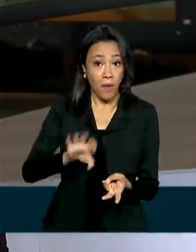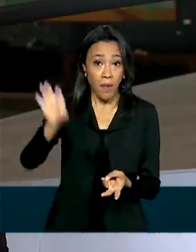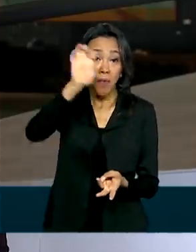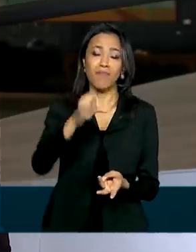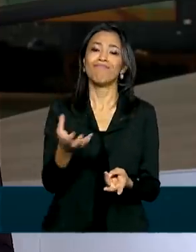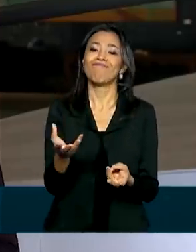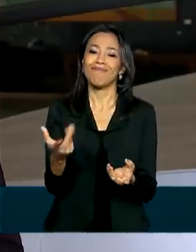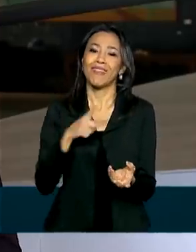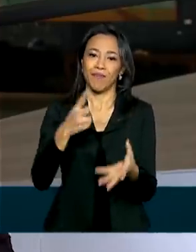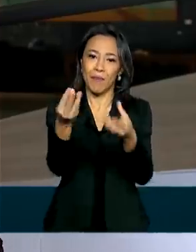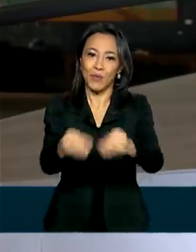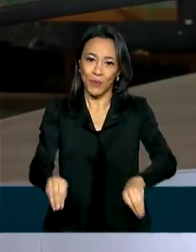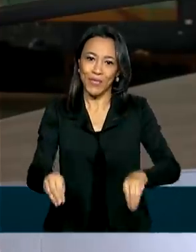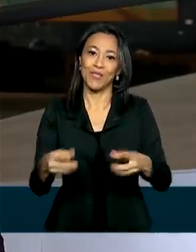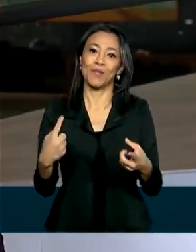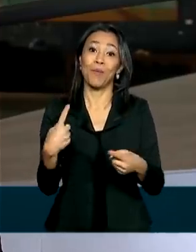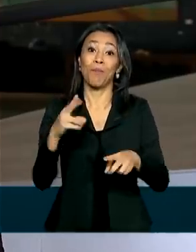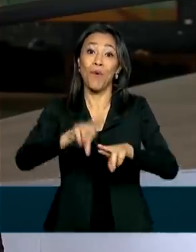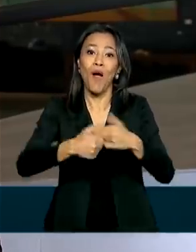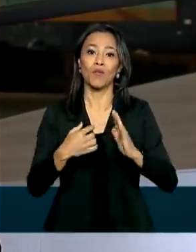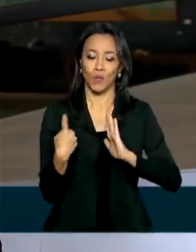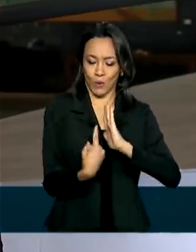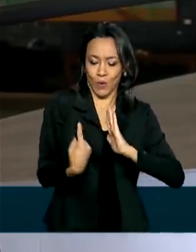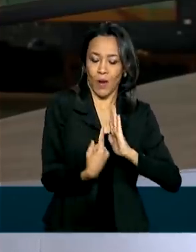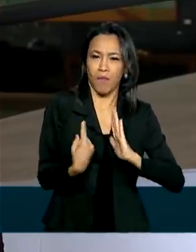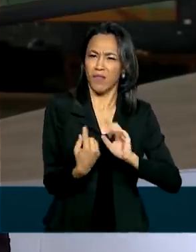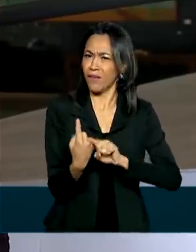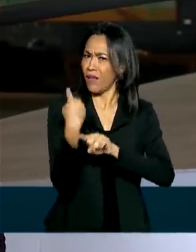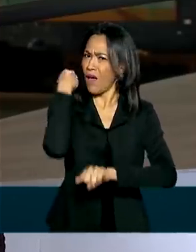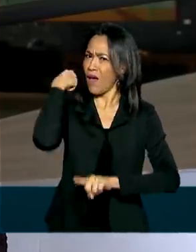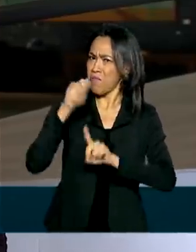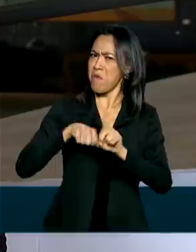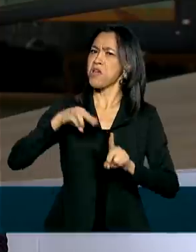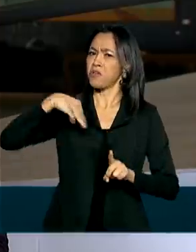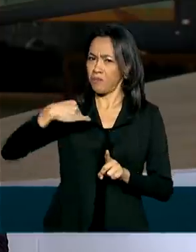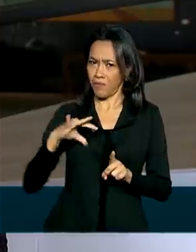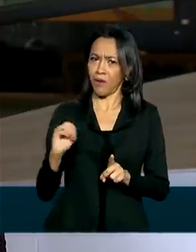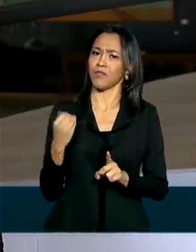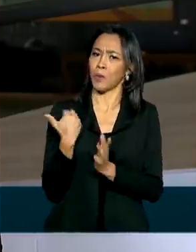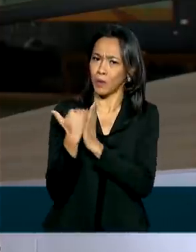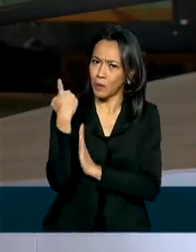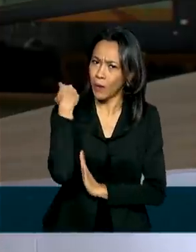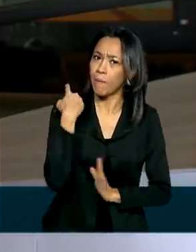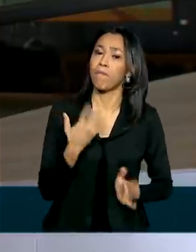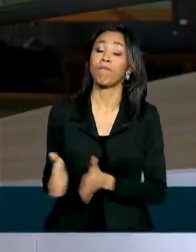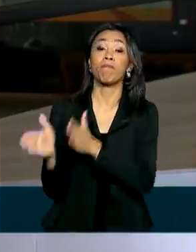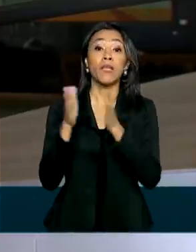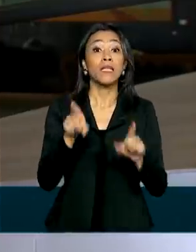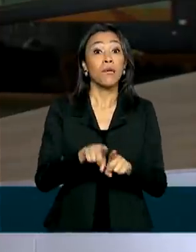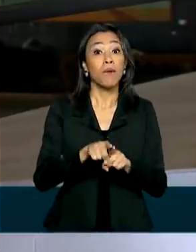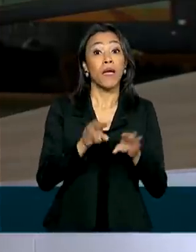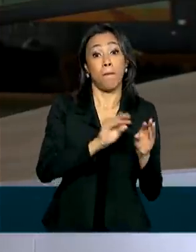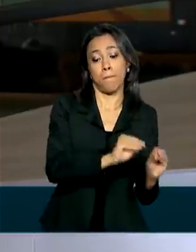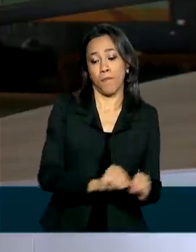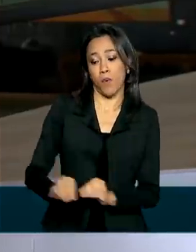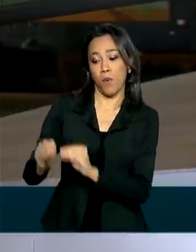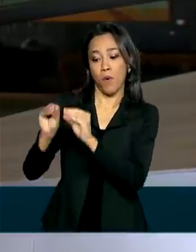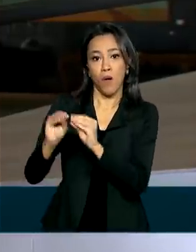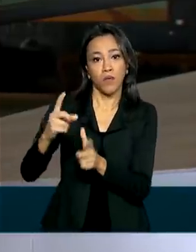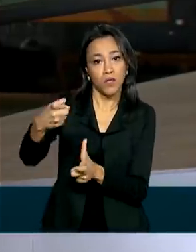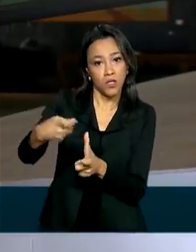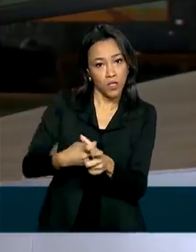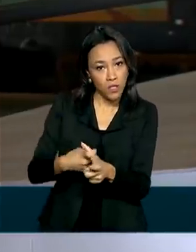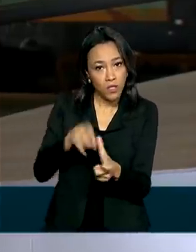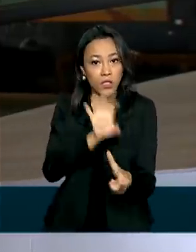isolamento social que começaram lá em março. O restante é formado por prorrogação de dívidas dos estados e